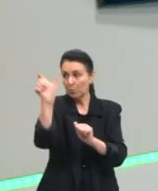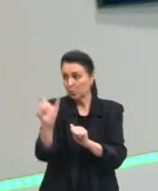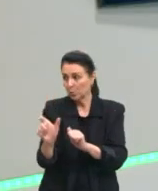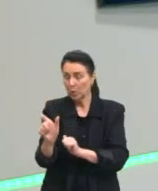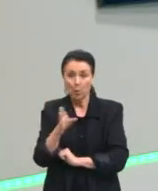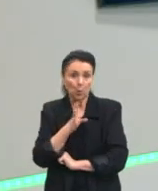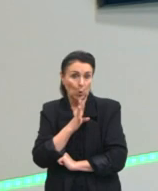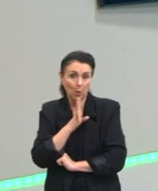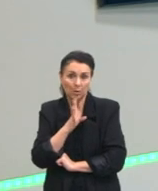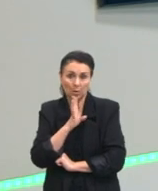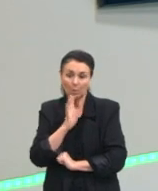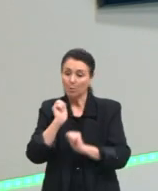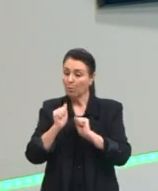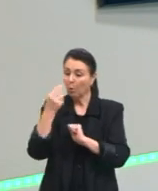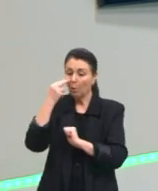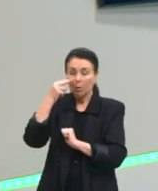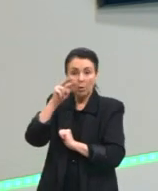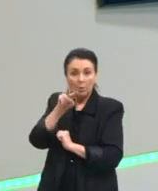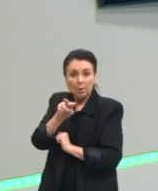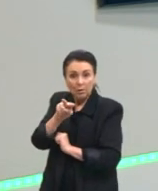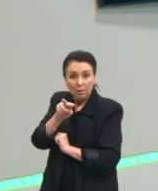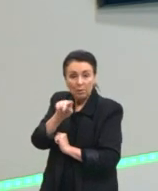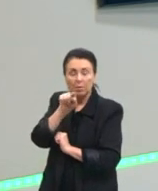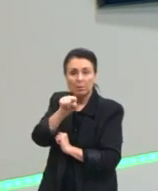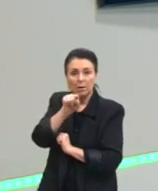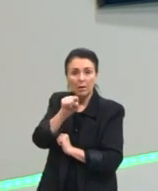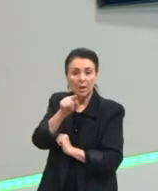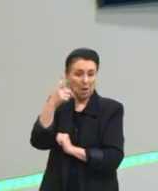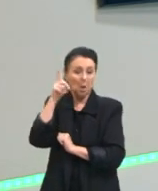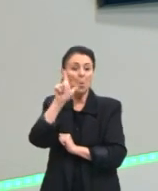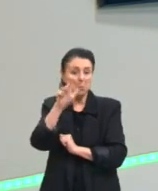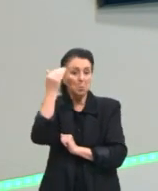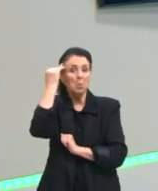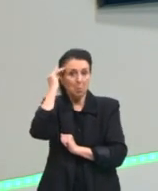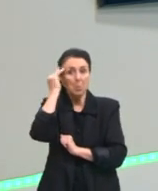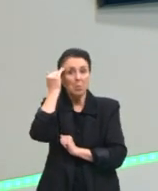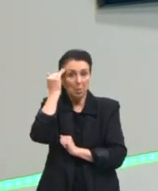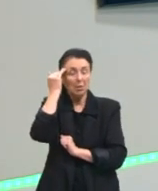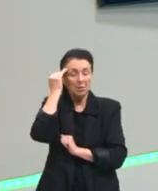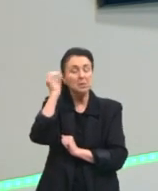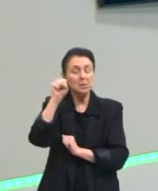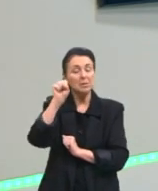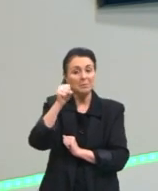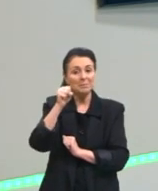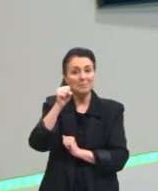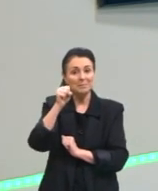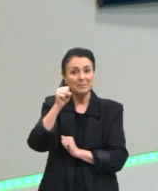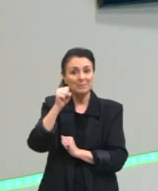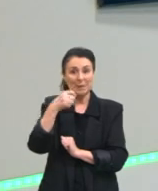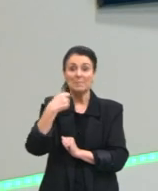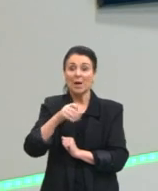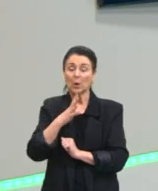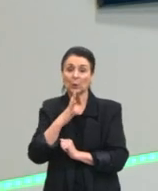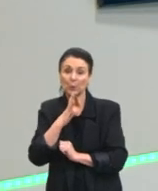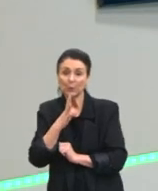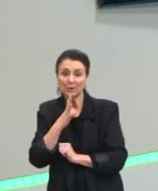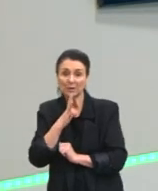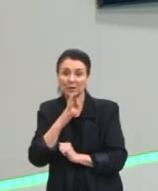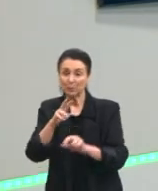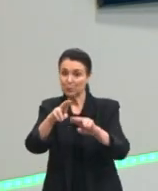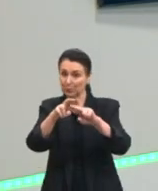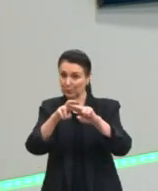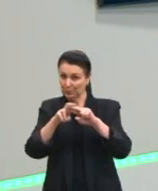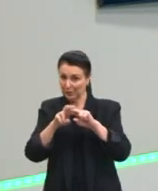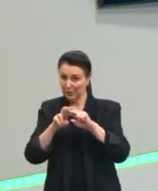mandarim pode olhar para isso que está aqui e conseguir entender a mensagem que está aqui escrita. Então, é por isso que eu